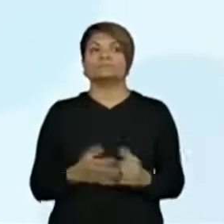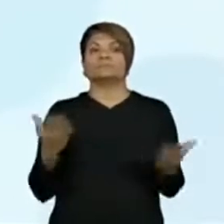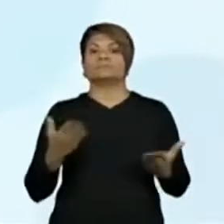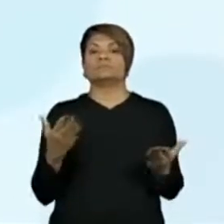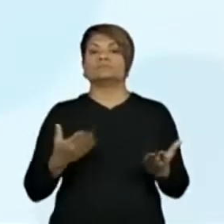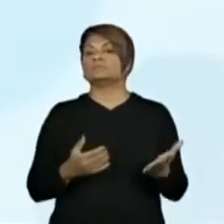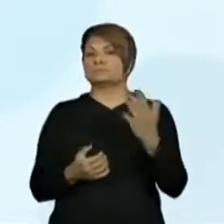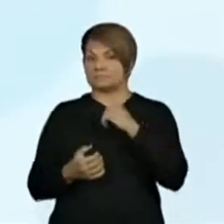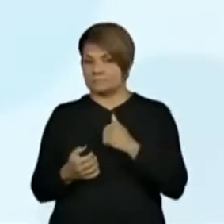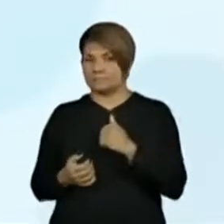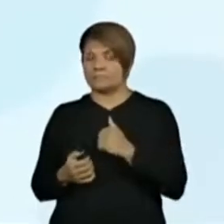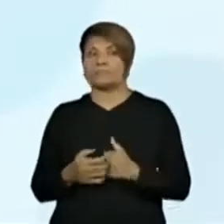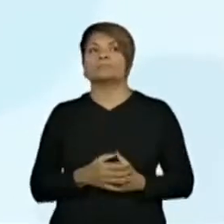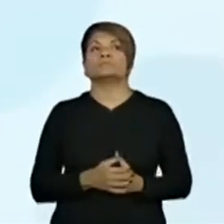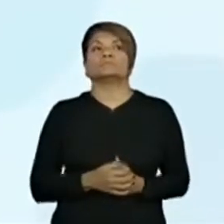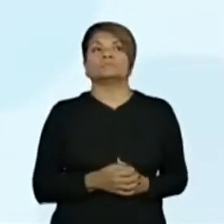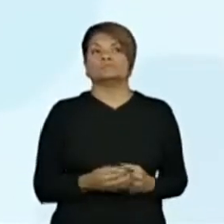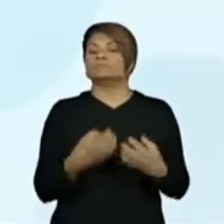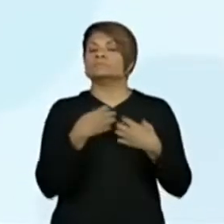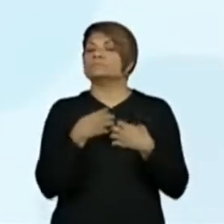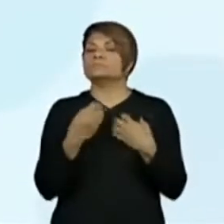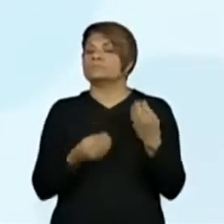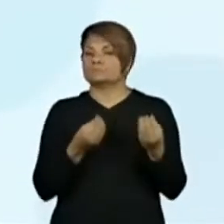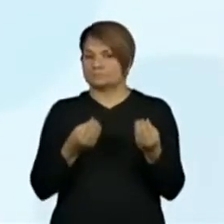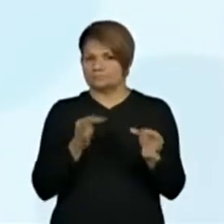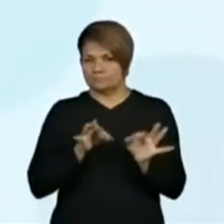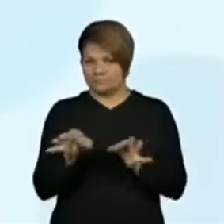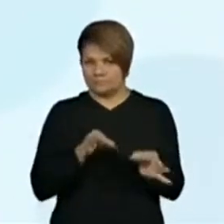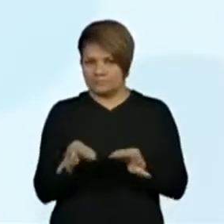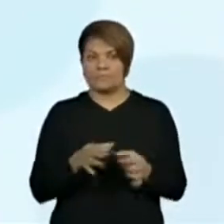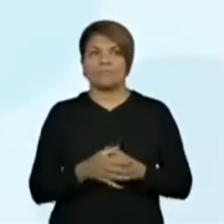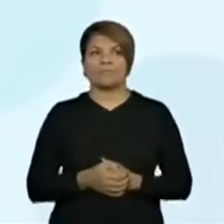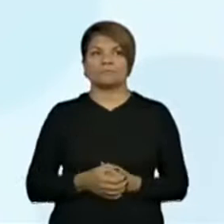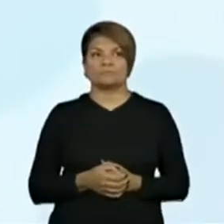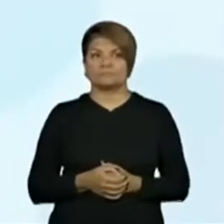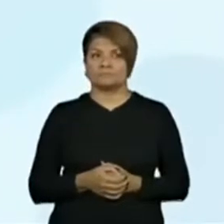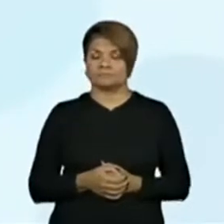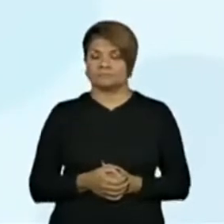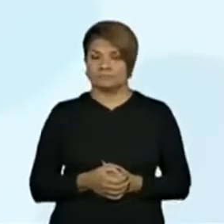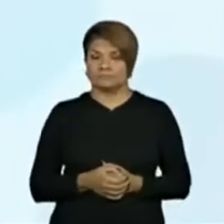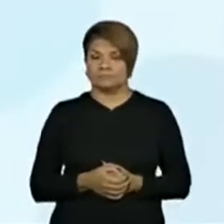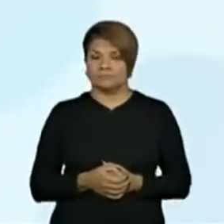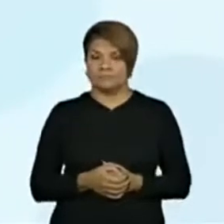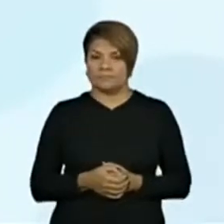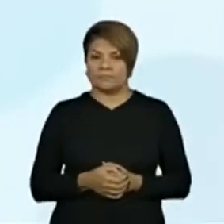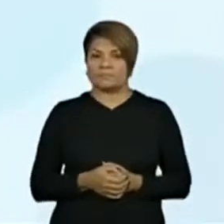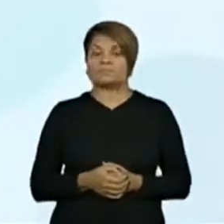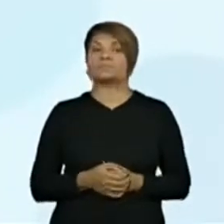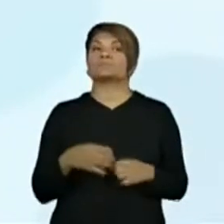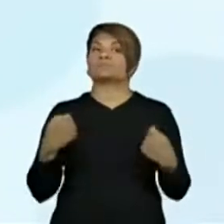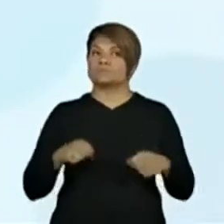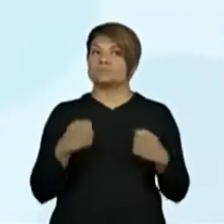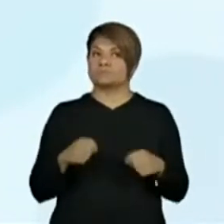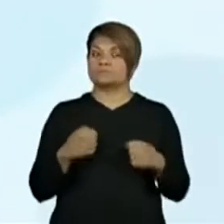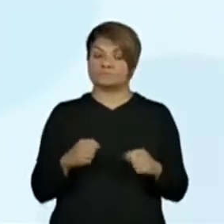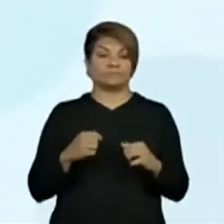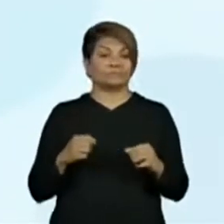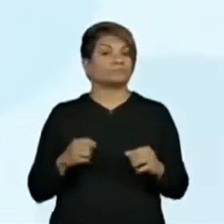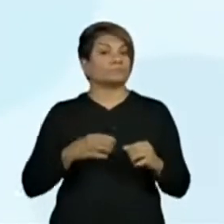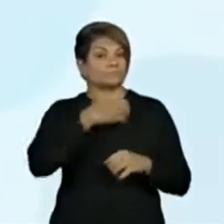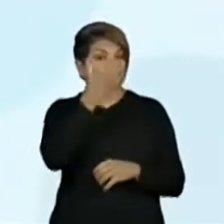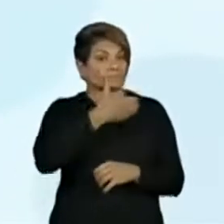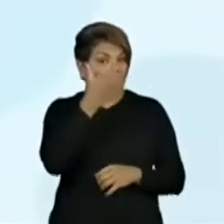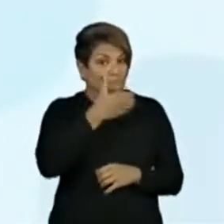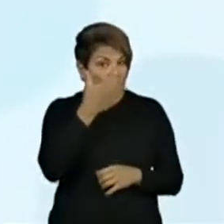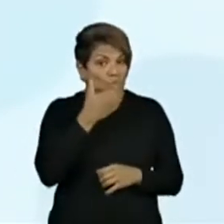ao modo de preparo. Modo de preparo. Lave bem todas as